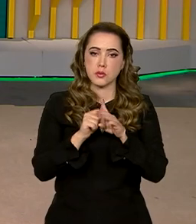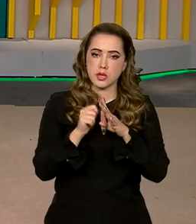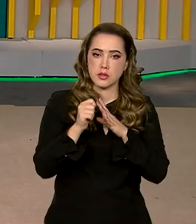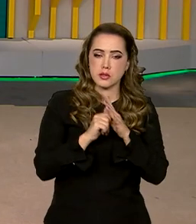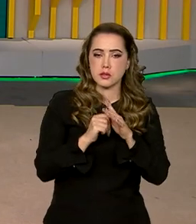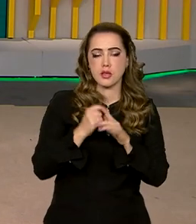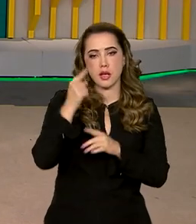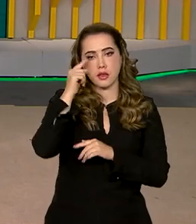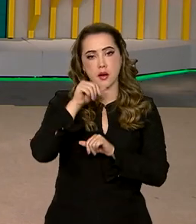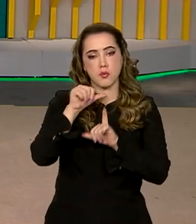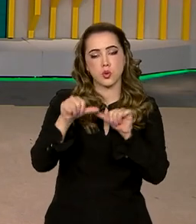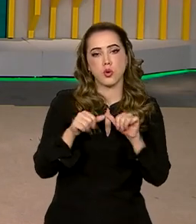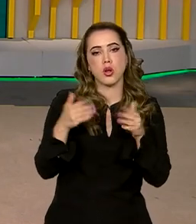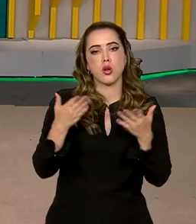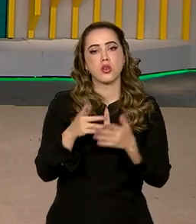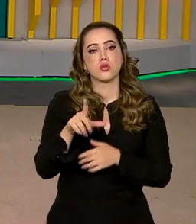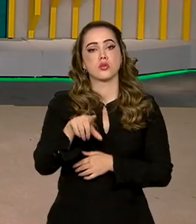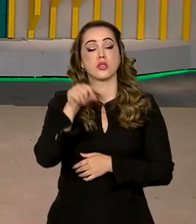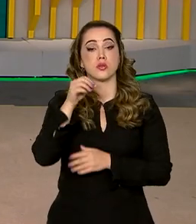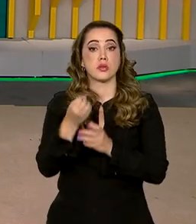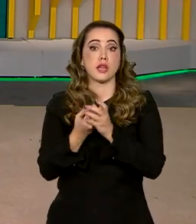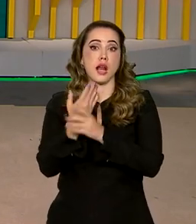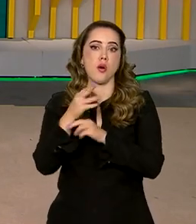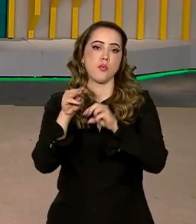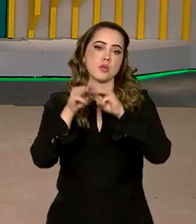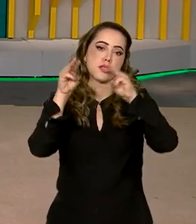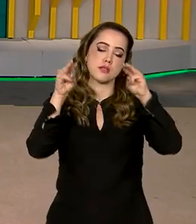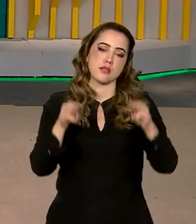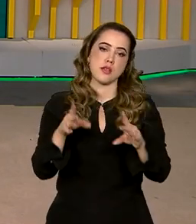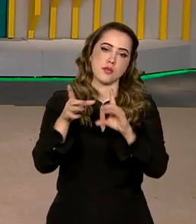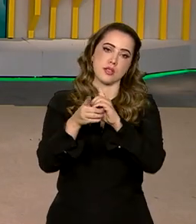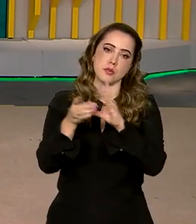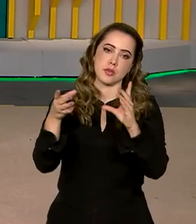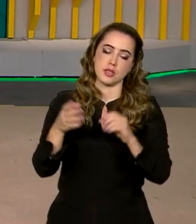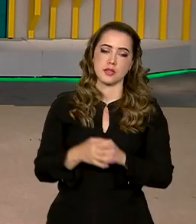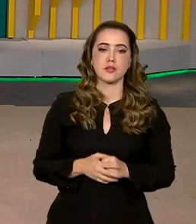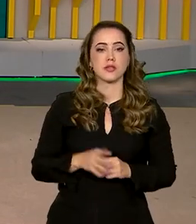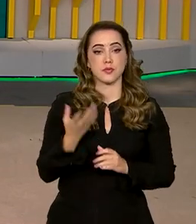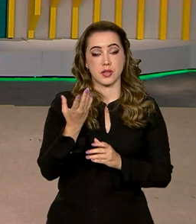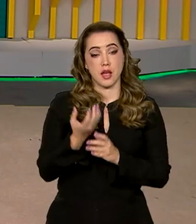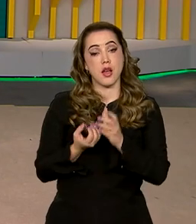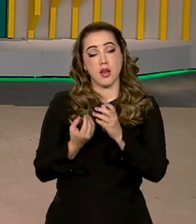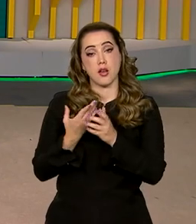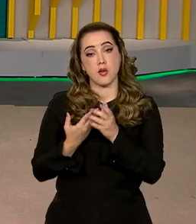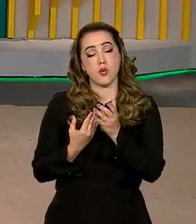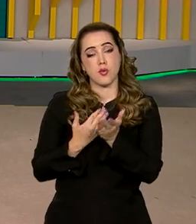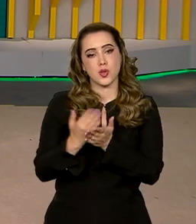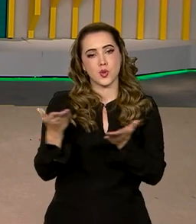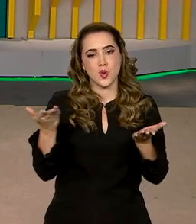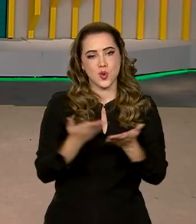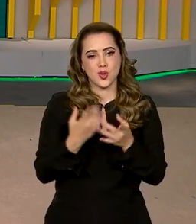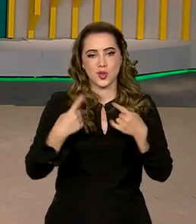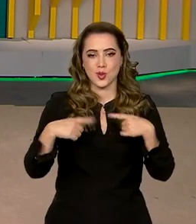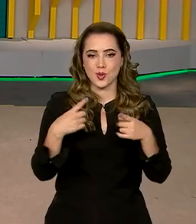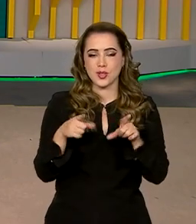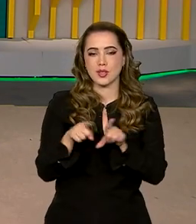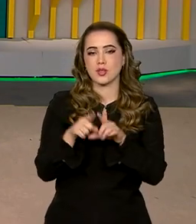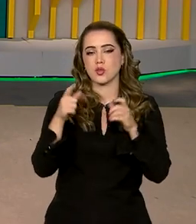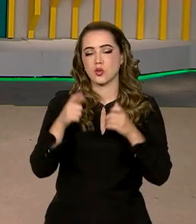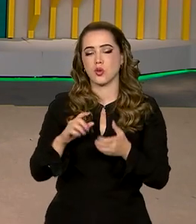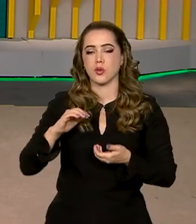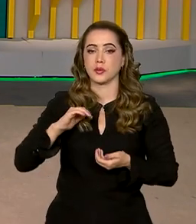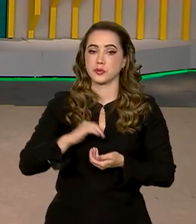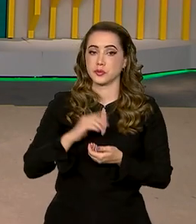a ideia mudou. Agora foi decidido construir um museu da democracia. O lançamento oficial ocorreu hoje no Palácio